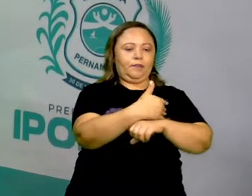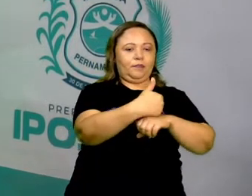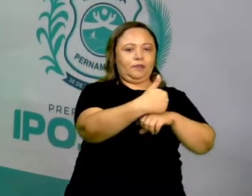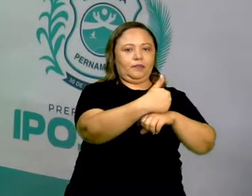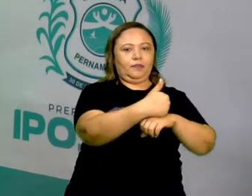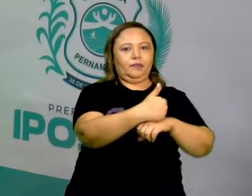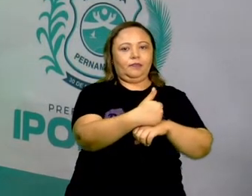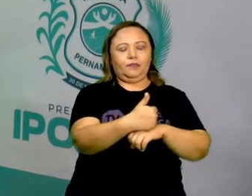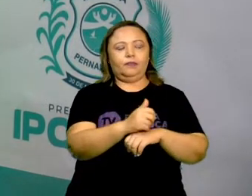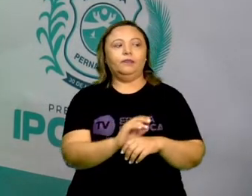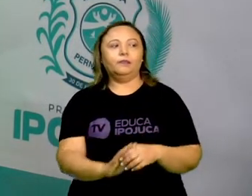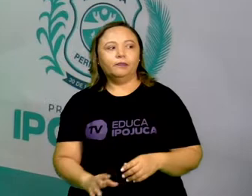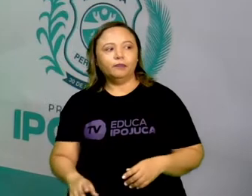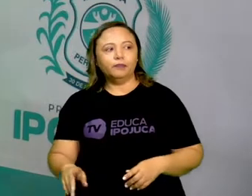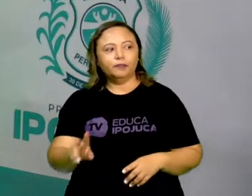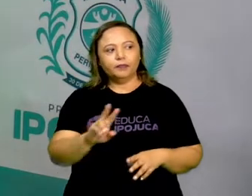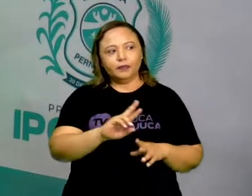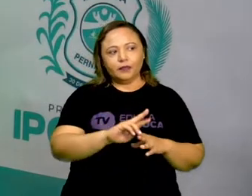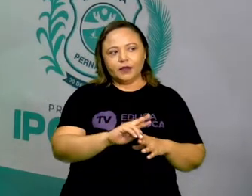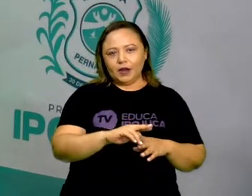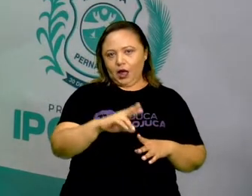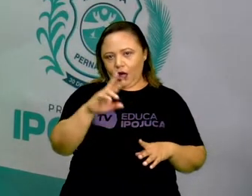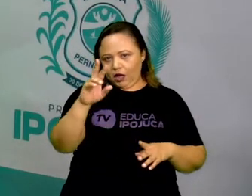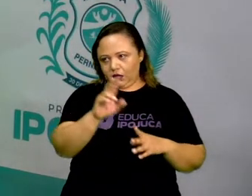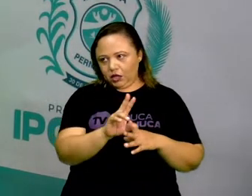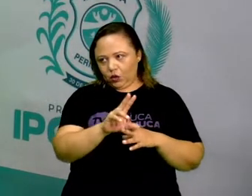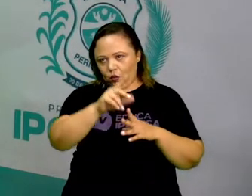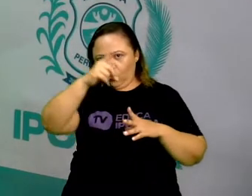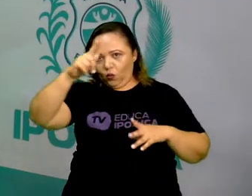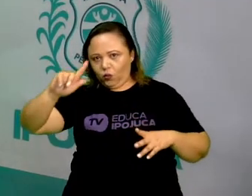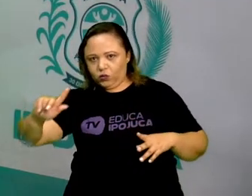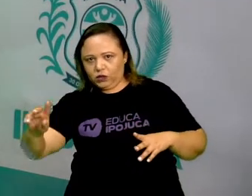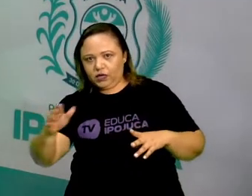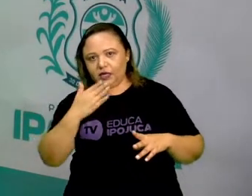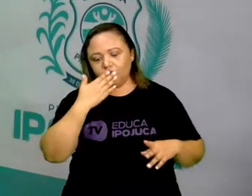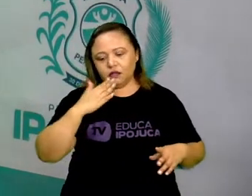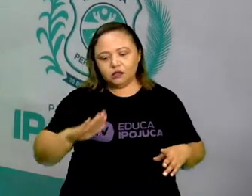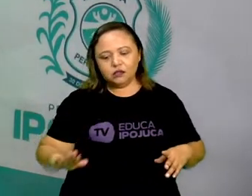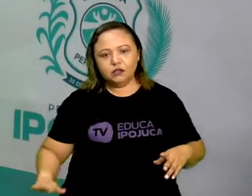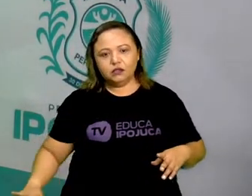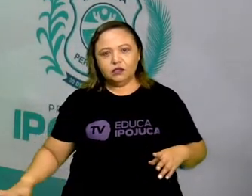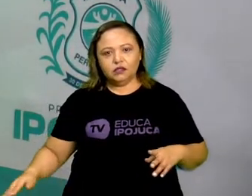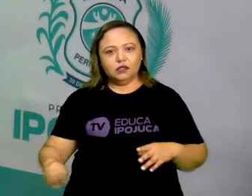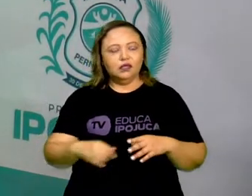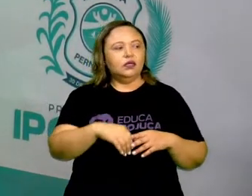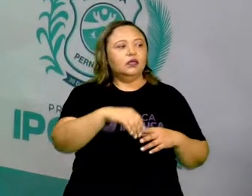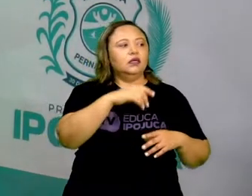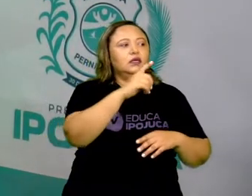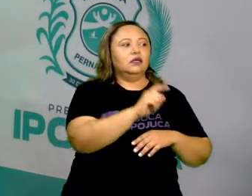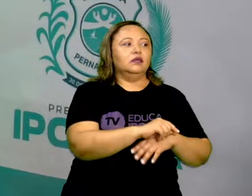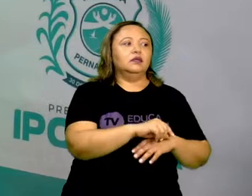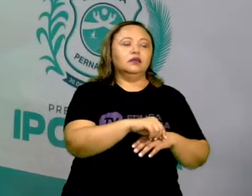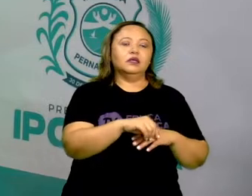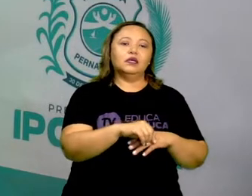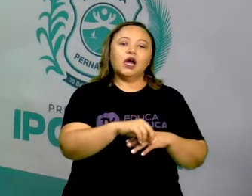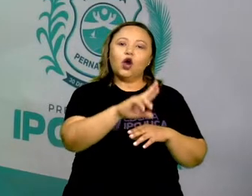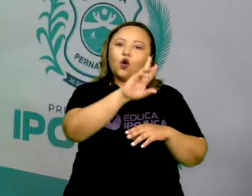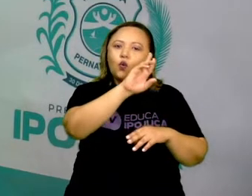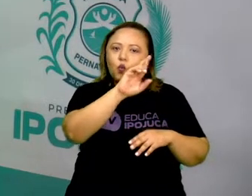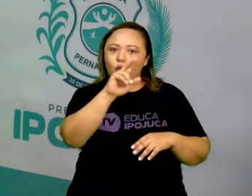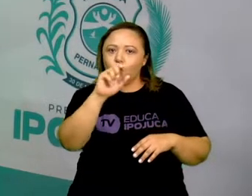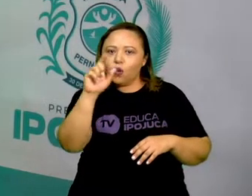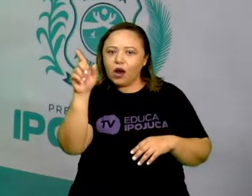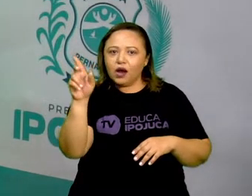número 90. Olha, Bruno, não tem referências. César, Rua da Cocada,